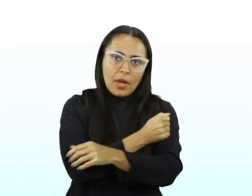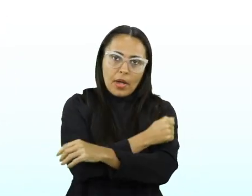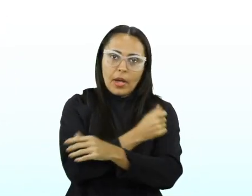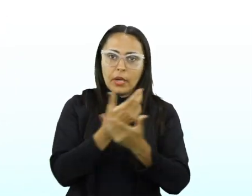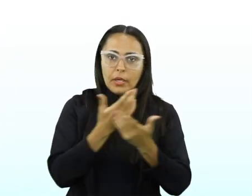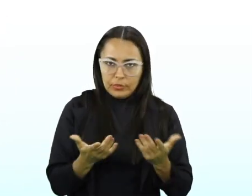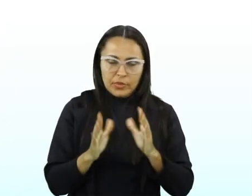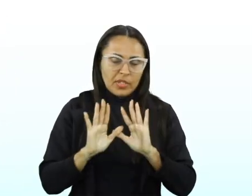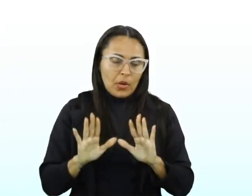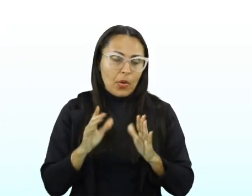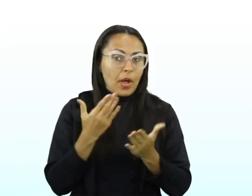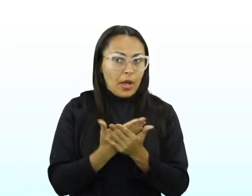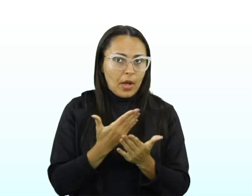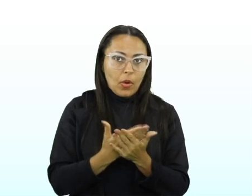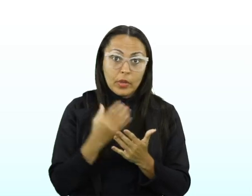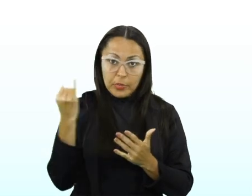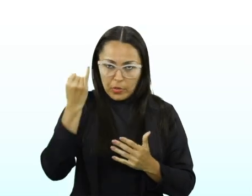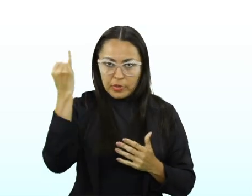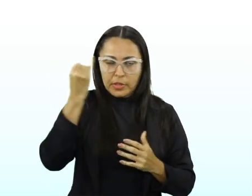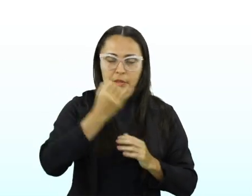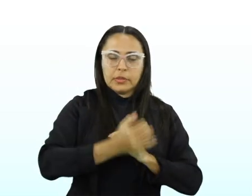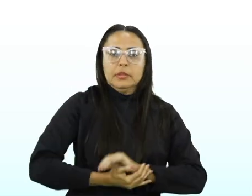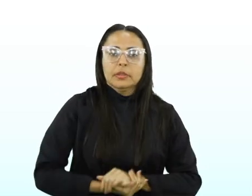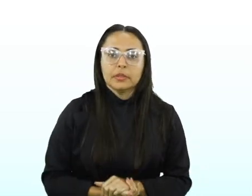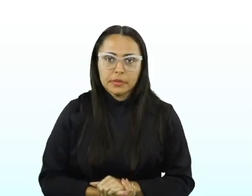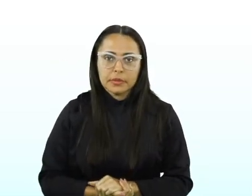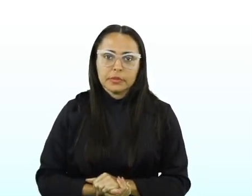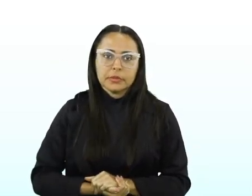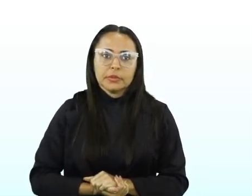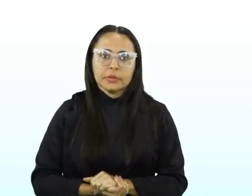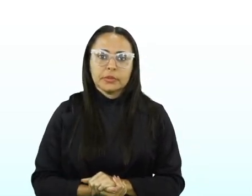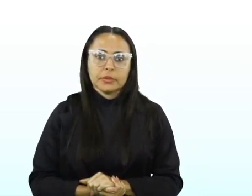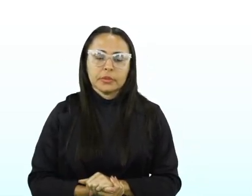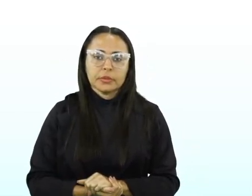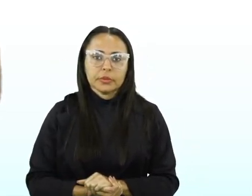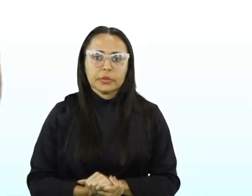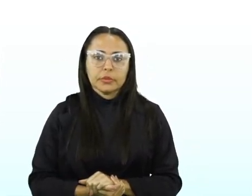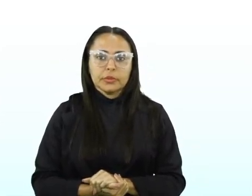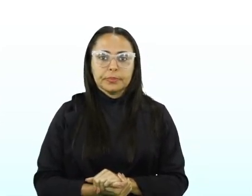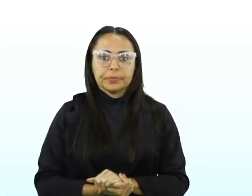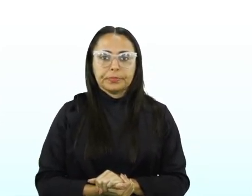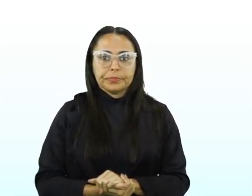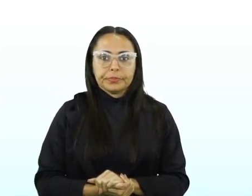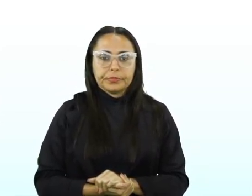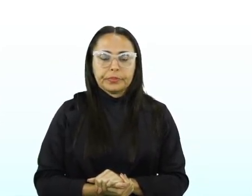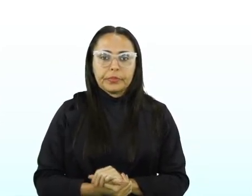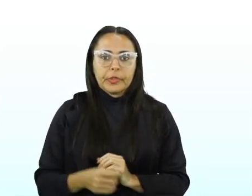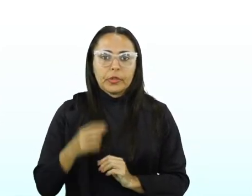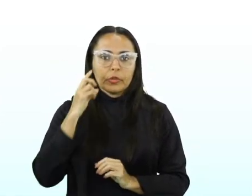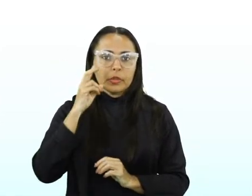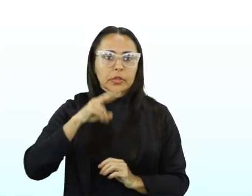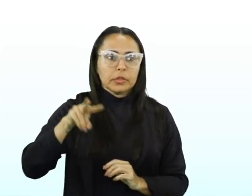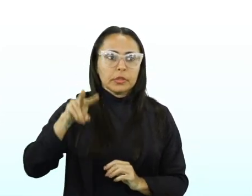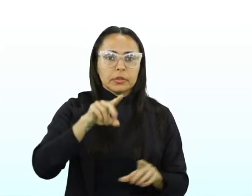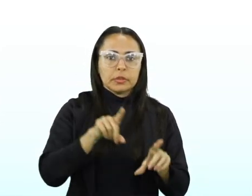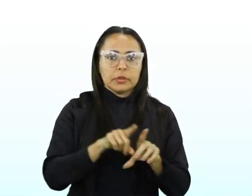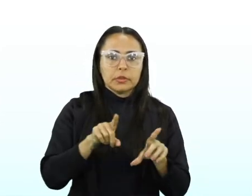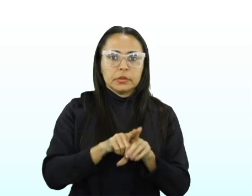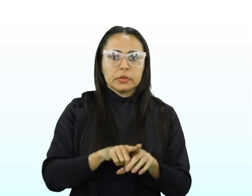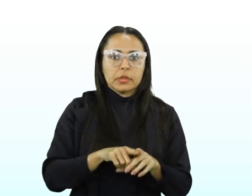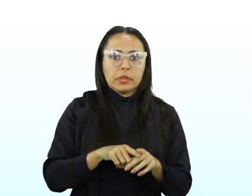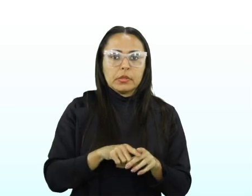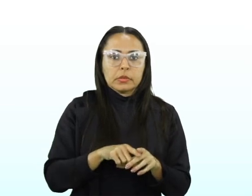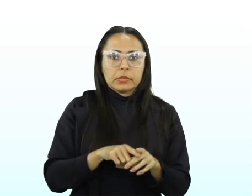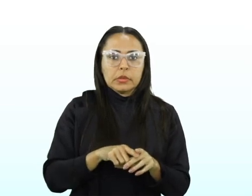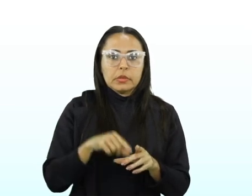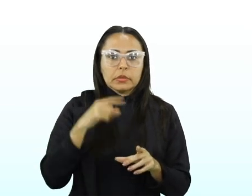chegar a resolver questões também. A gente vai mostrar isso em forma de questões do Exame Nacional do Ensino Médio. Então, vê, vê só. Passando aí,